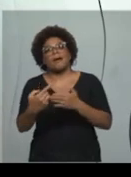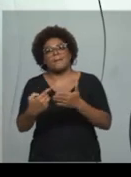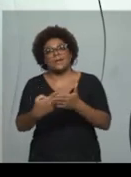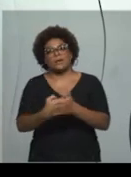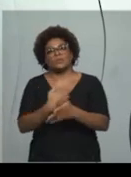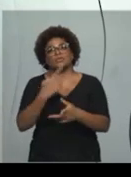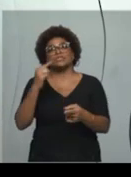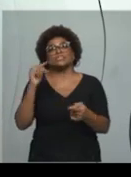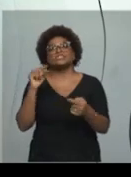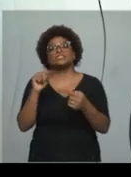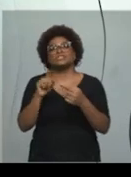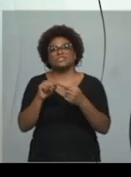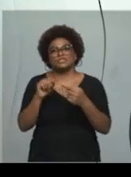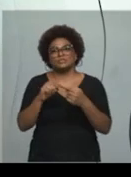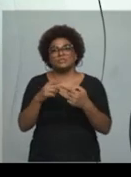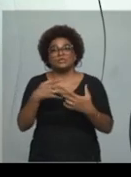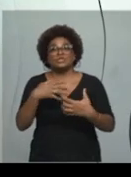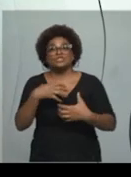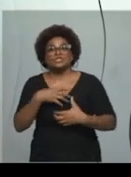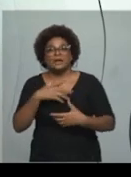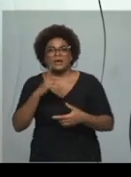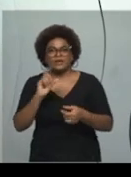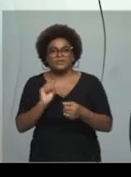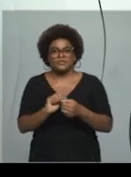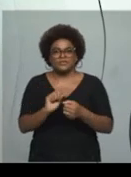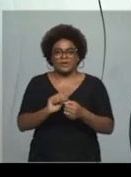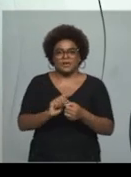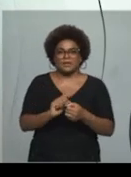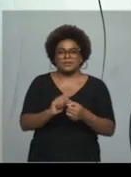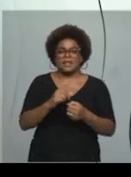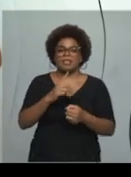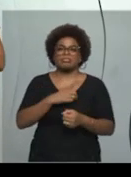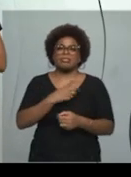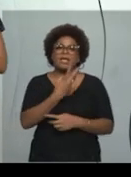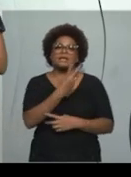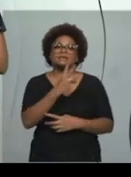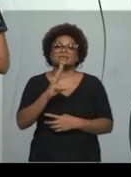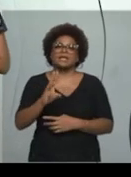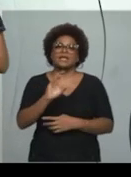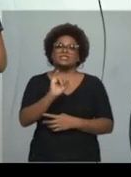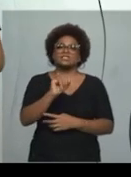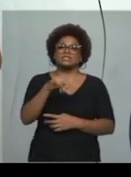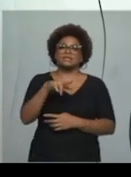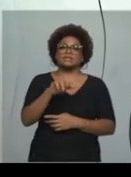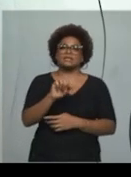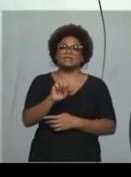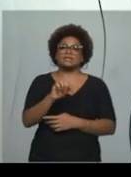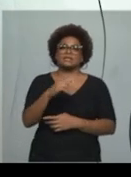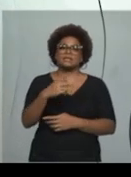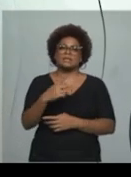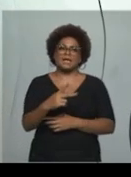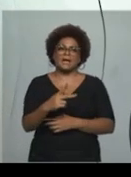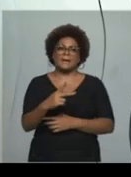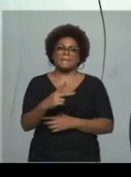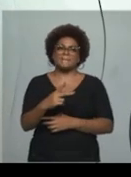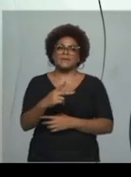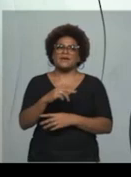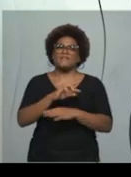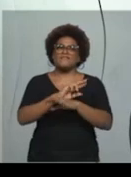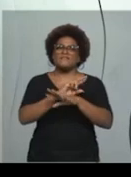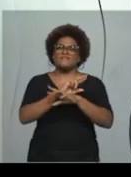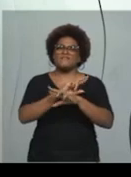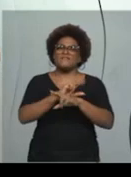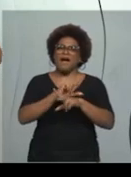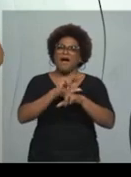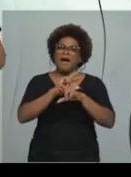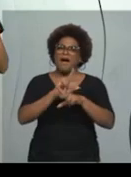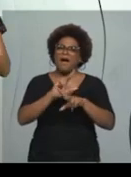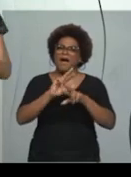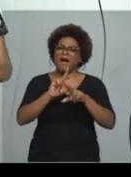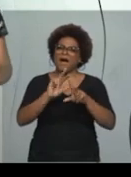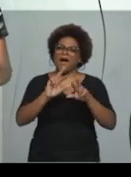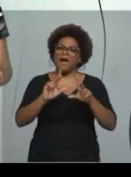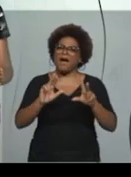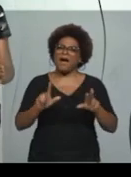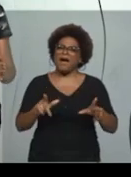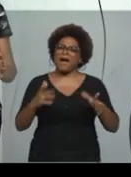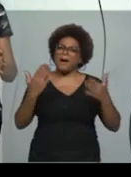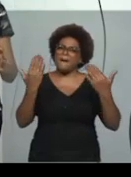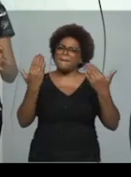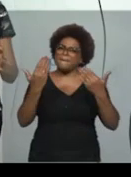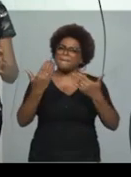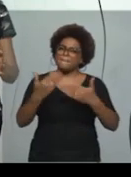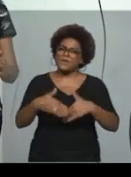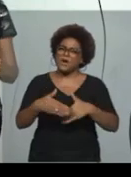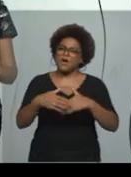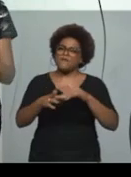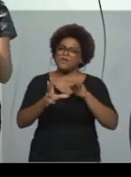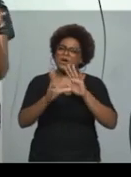do INEP, você vai encontrar várias provas de todos os